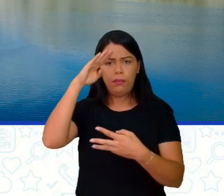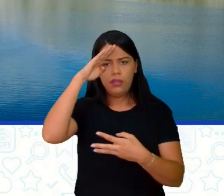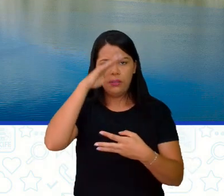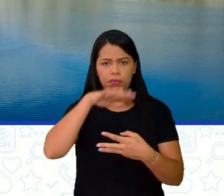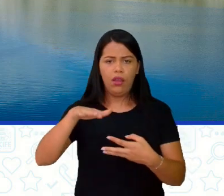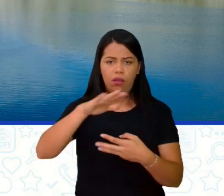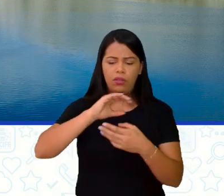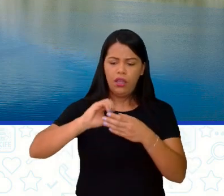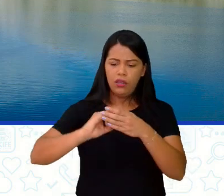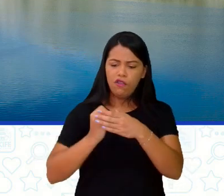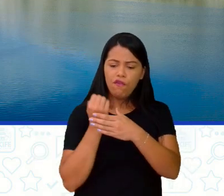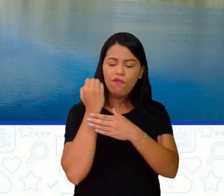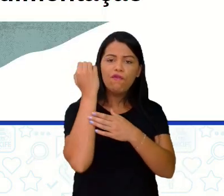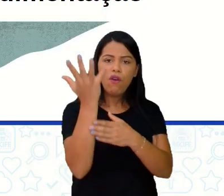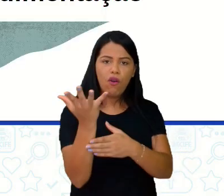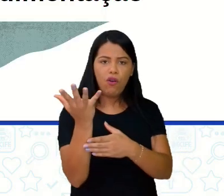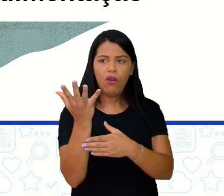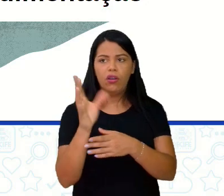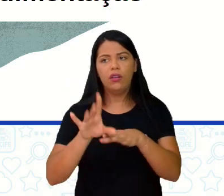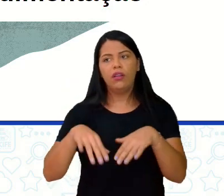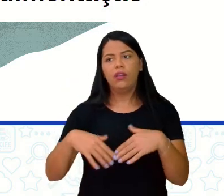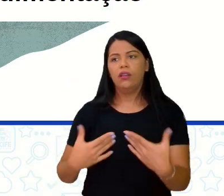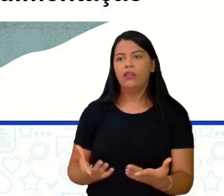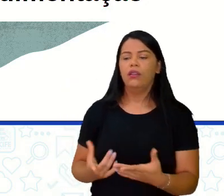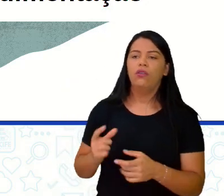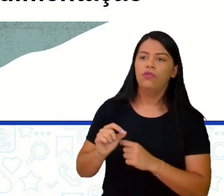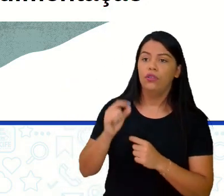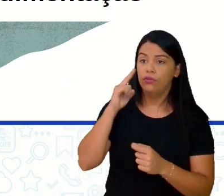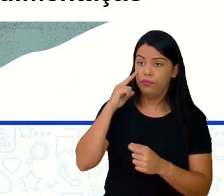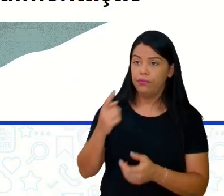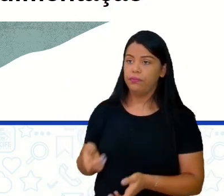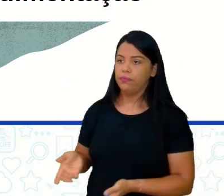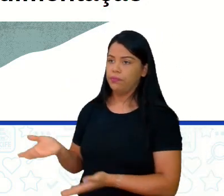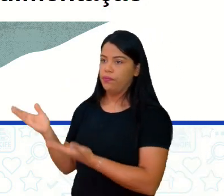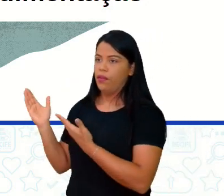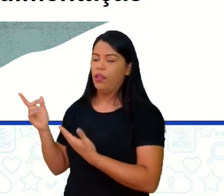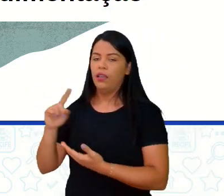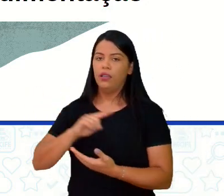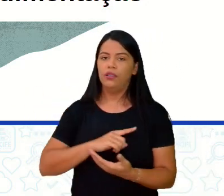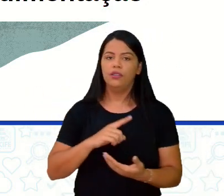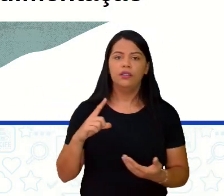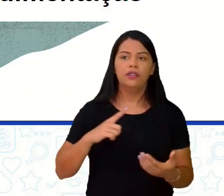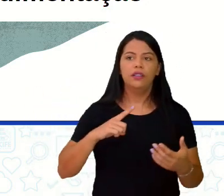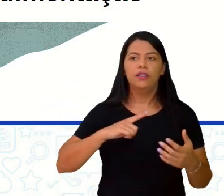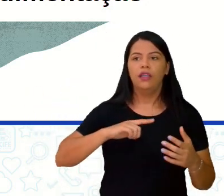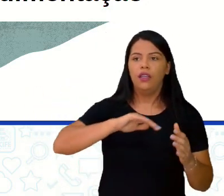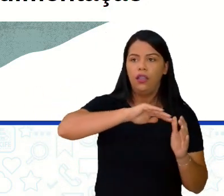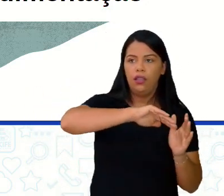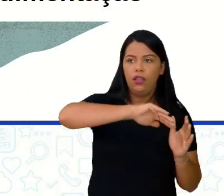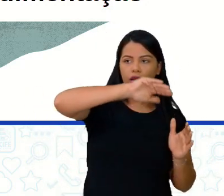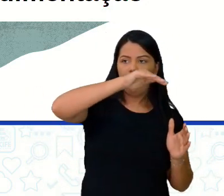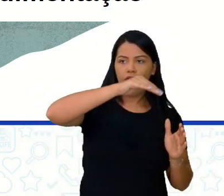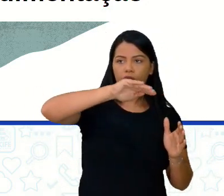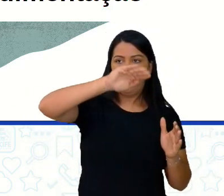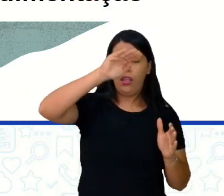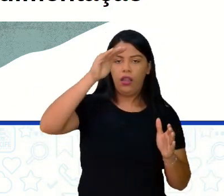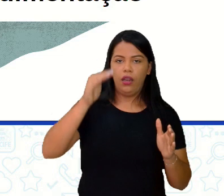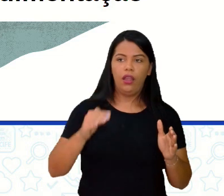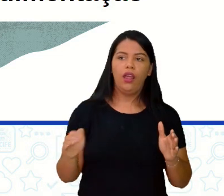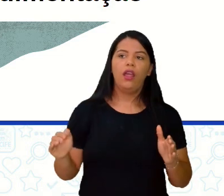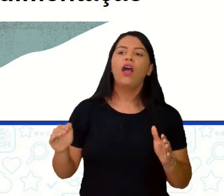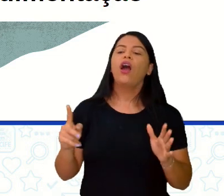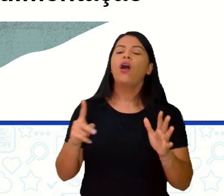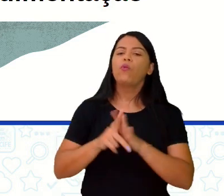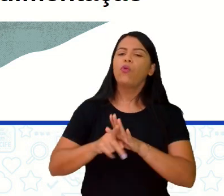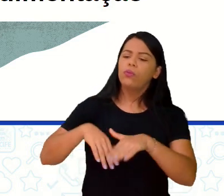modeladores, o que vão estar moldando. Então, temos aqui um relevozinho, que está passando ali